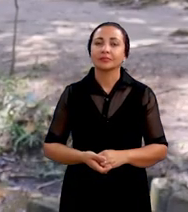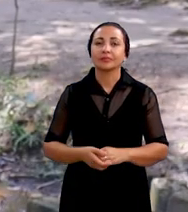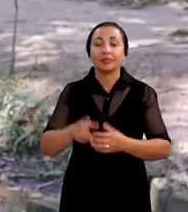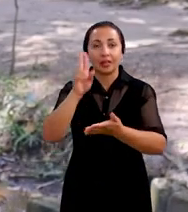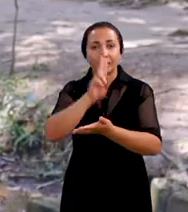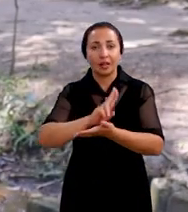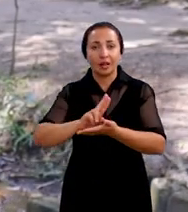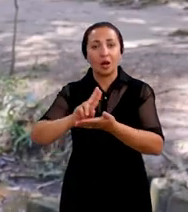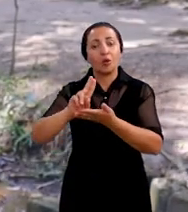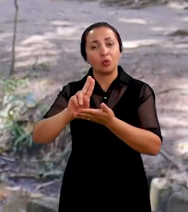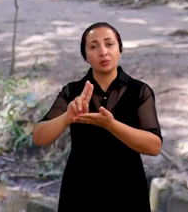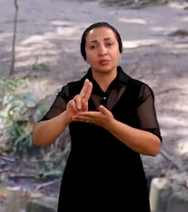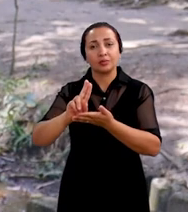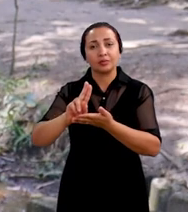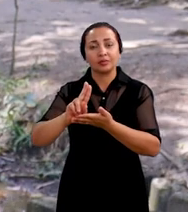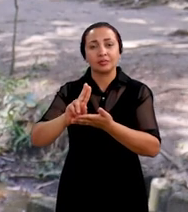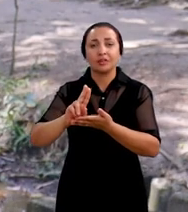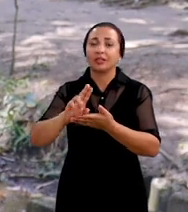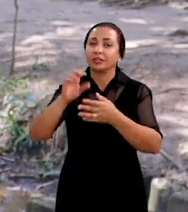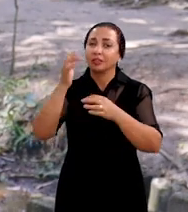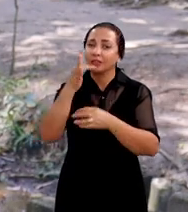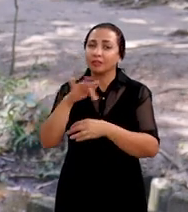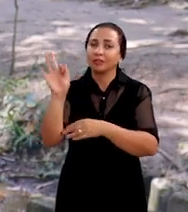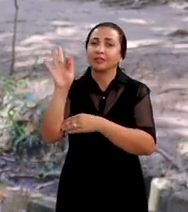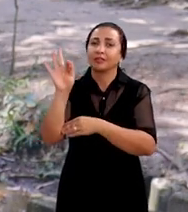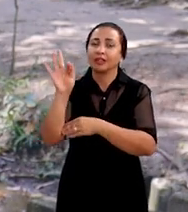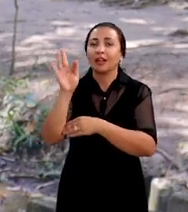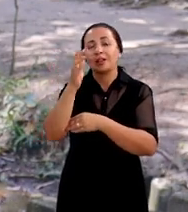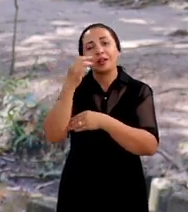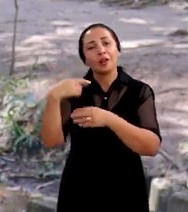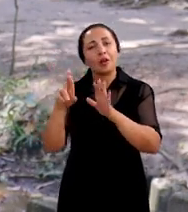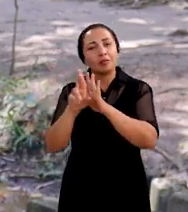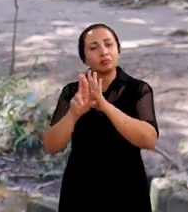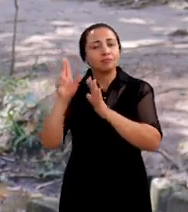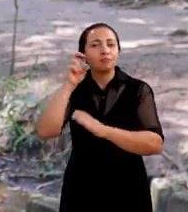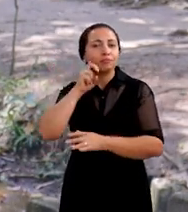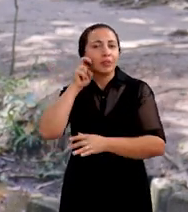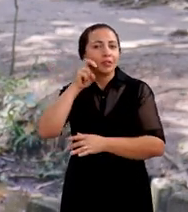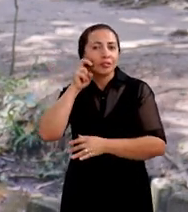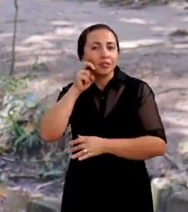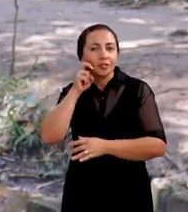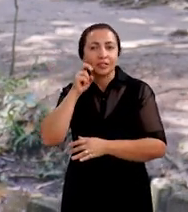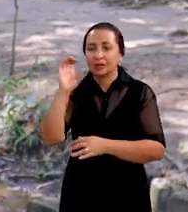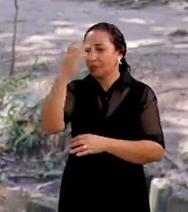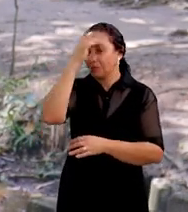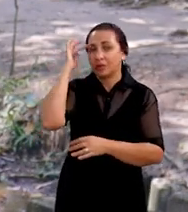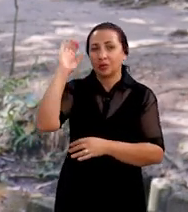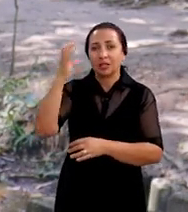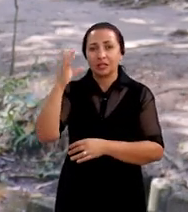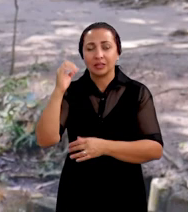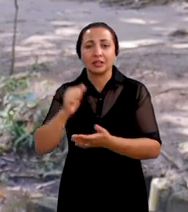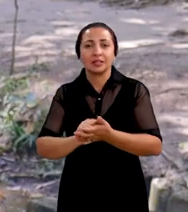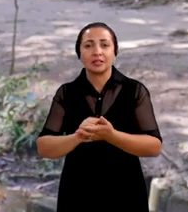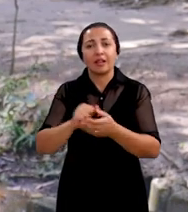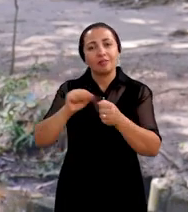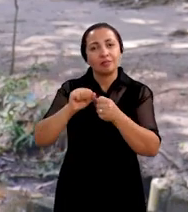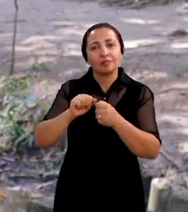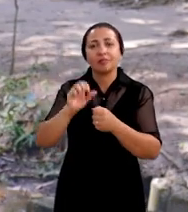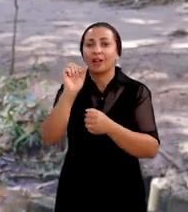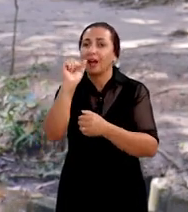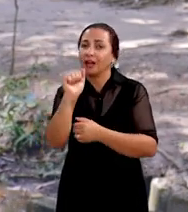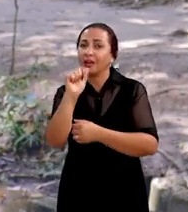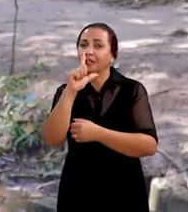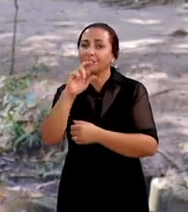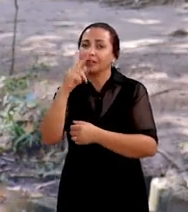Na Universidade Federal Rural do Semiárido em Mossoró no Rio Grande do Norte cientistas realizam pesquisas com o alho